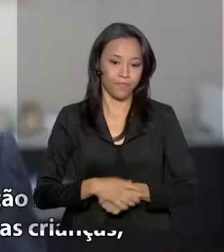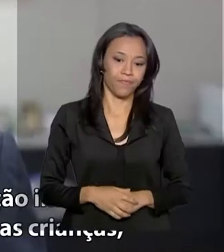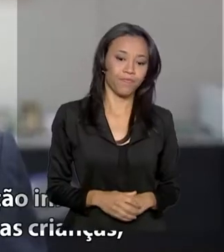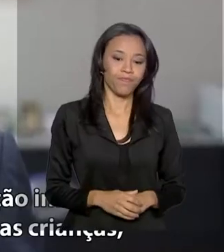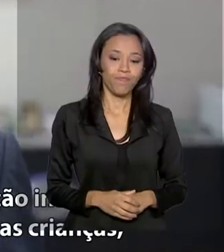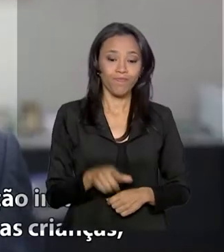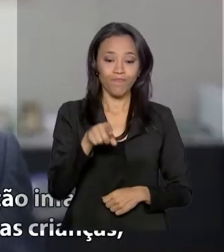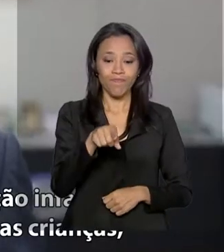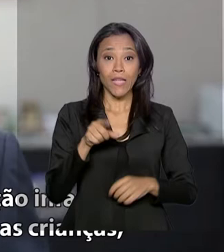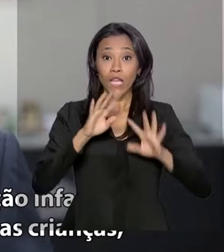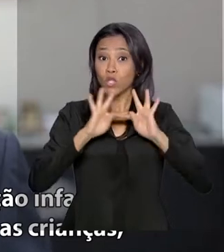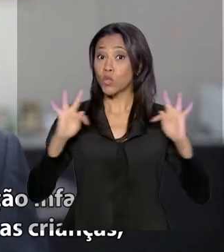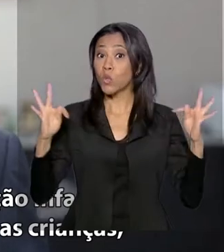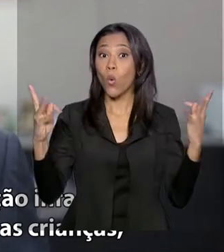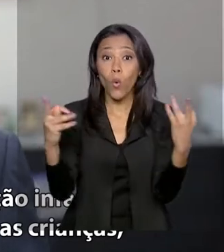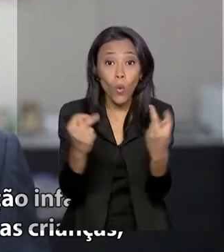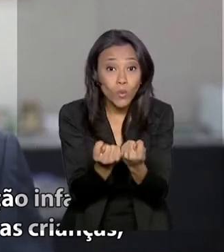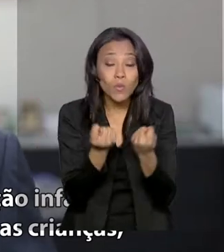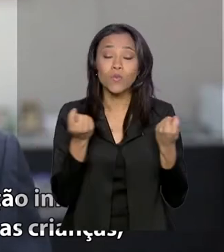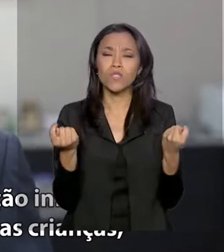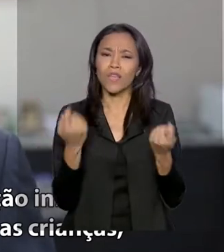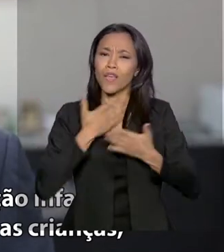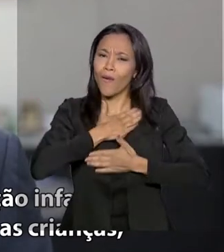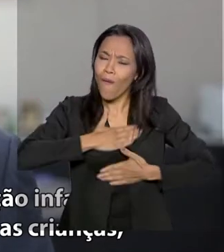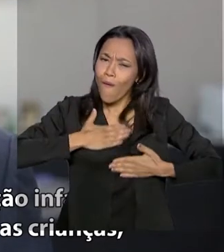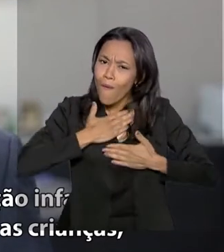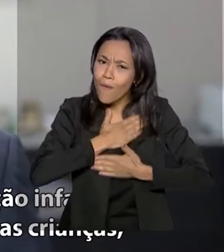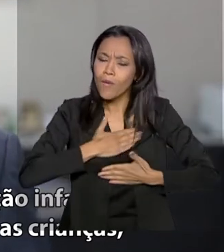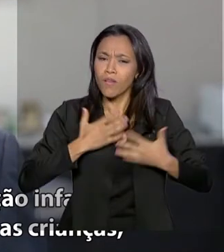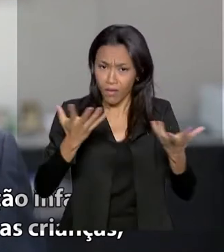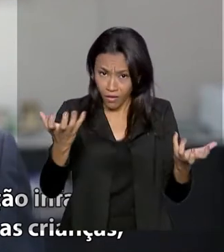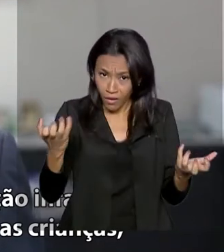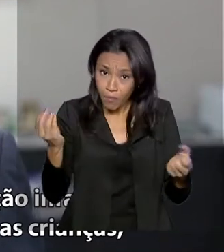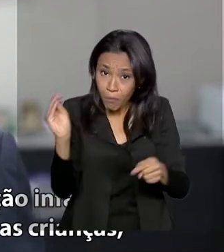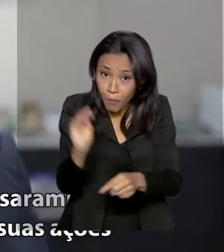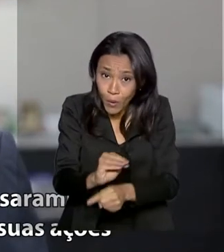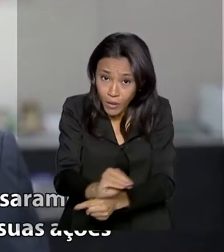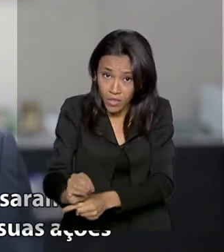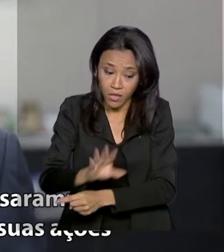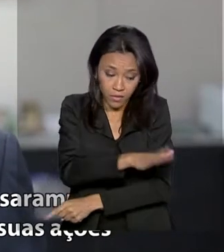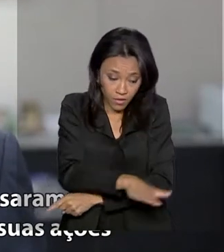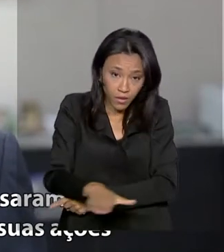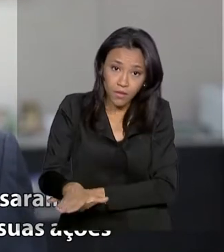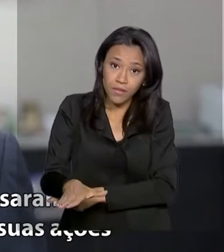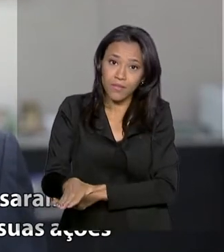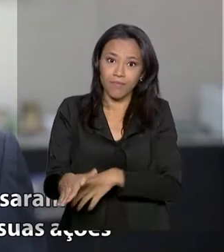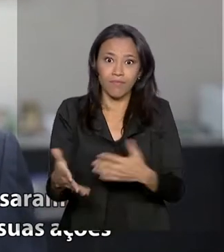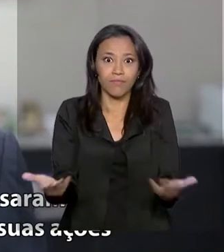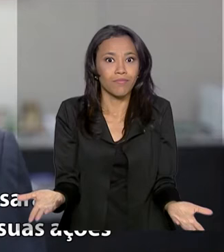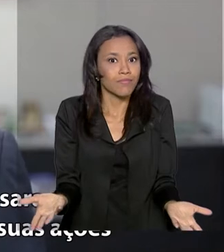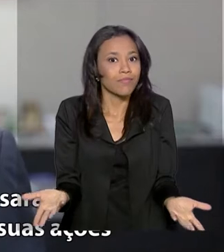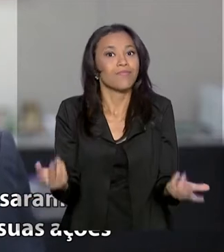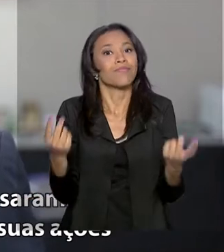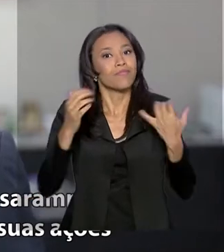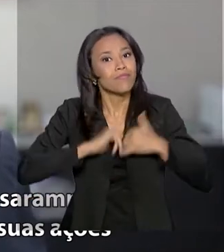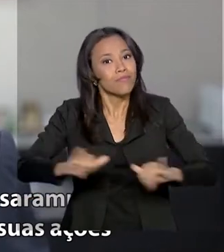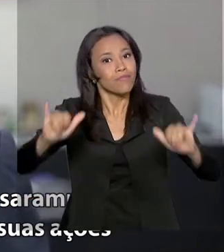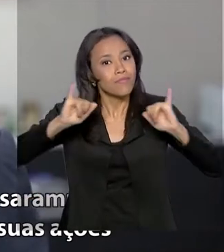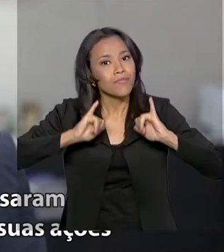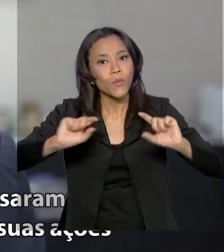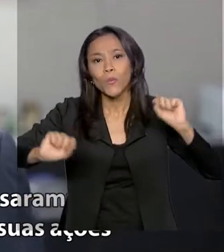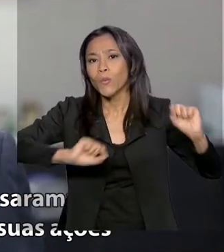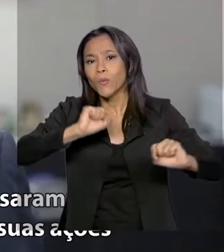Todos aqueles que gostam, que querem proteger as crianças, estamos em campanha para